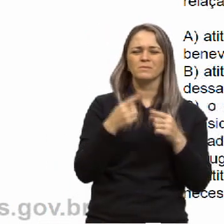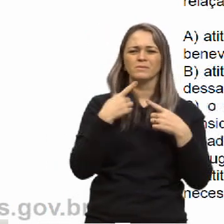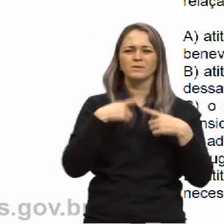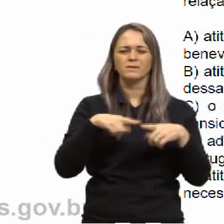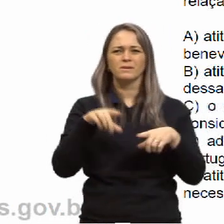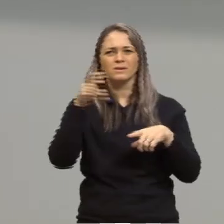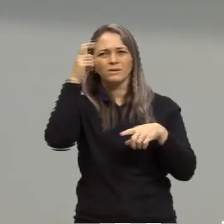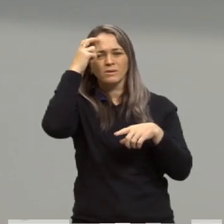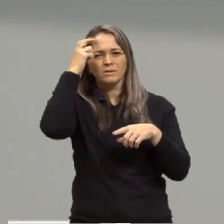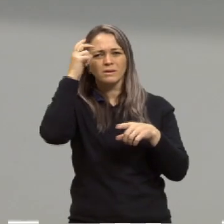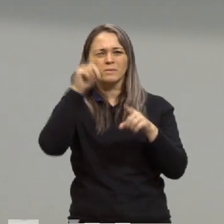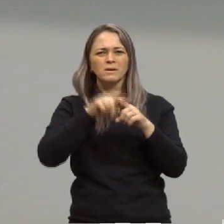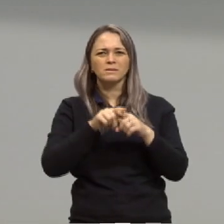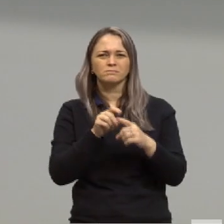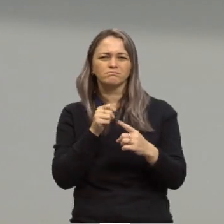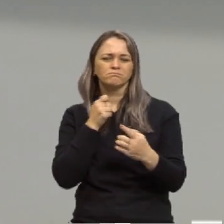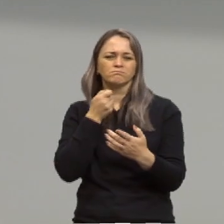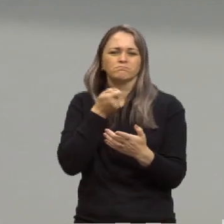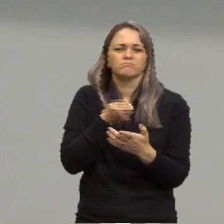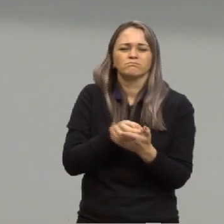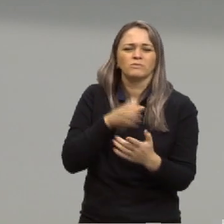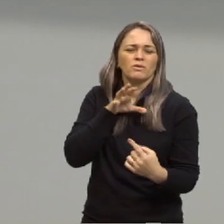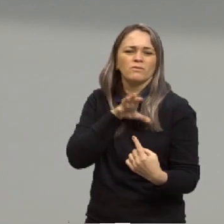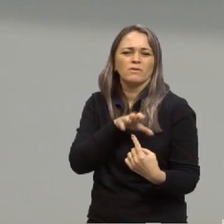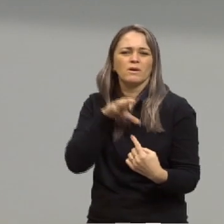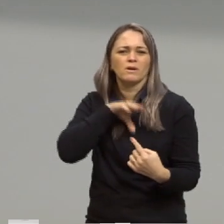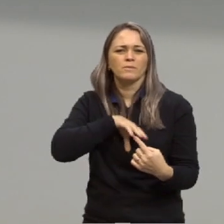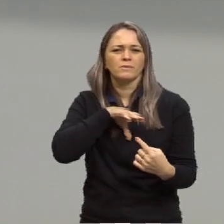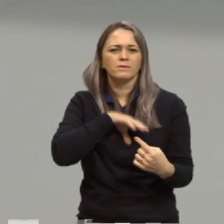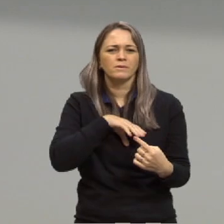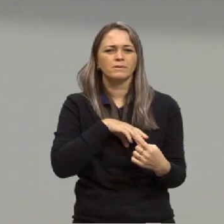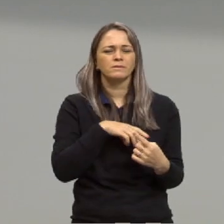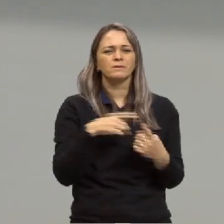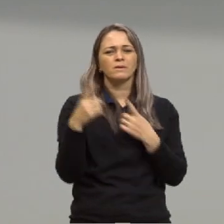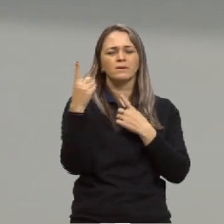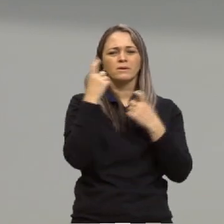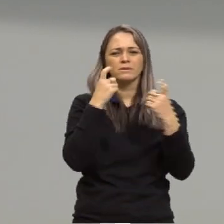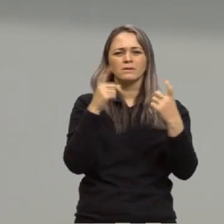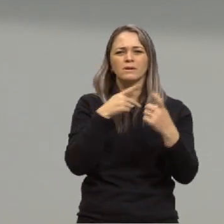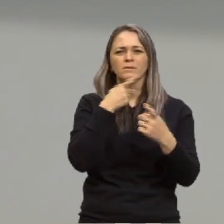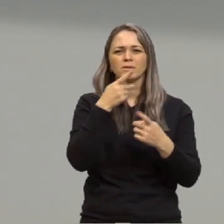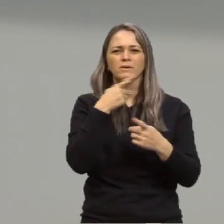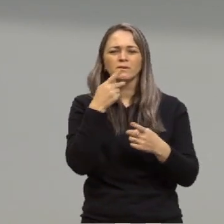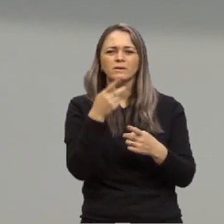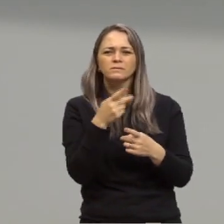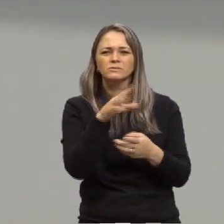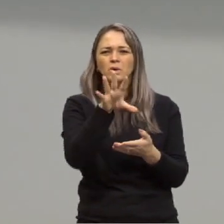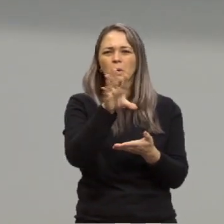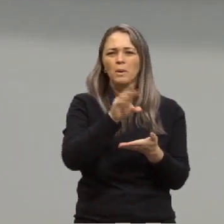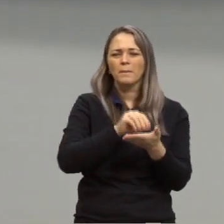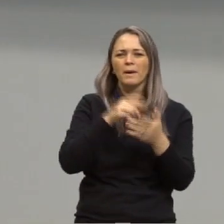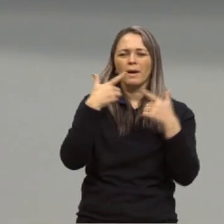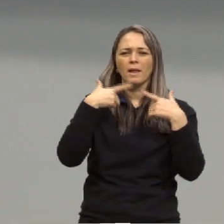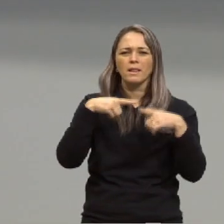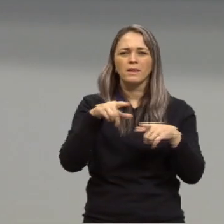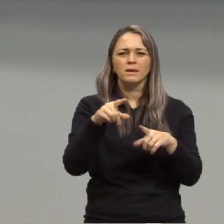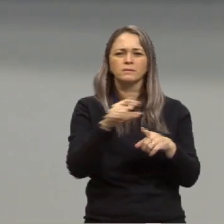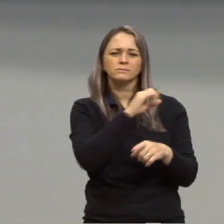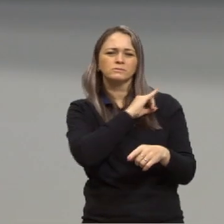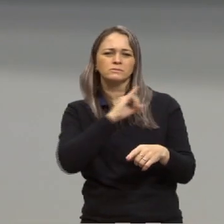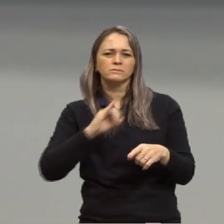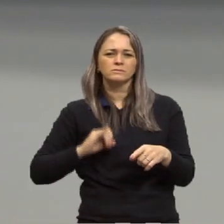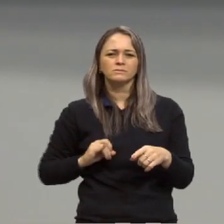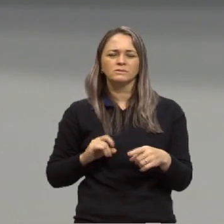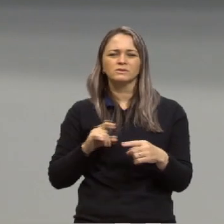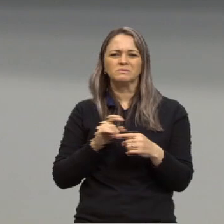sob domínio português dado o interesse dos falantes dessas línguas em copiar a língua do império o que implicou na